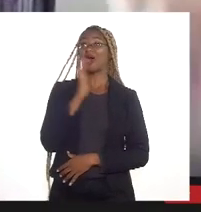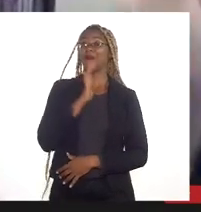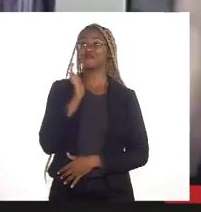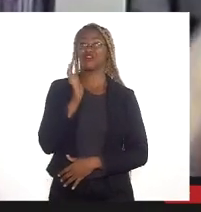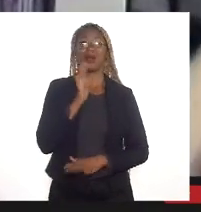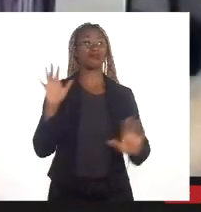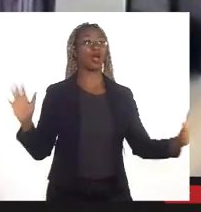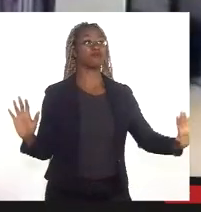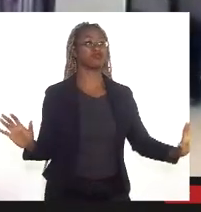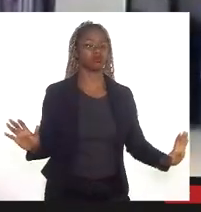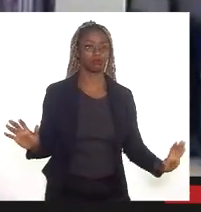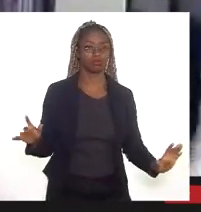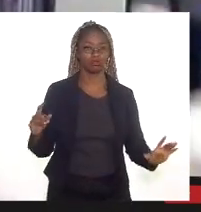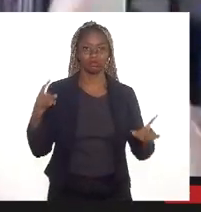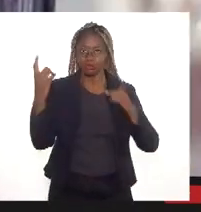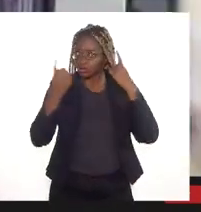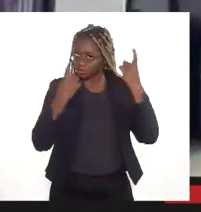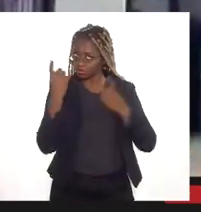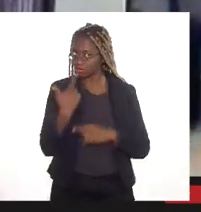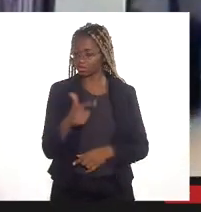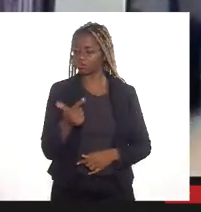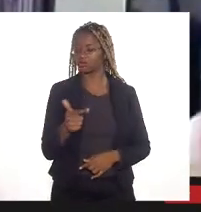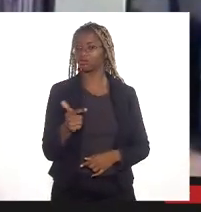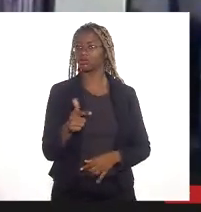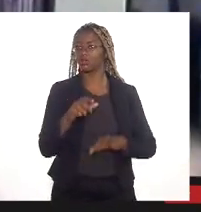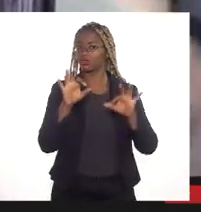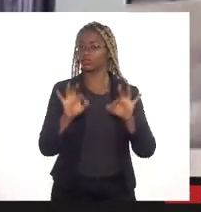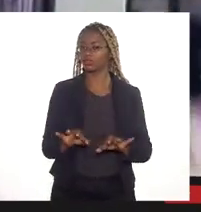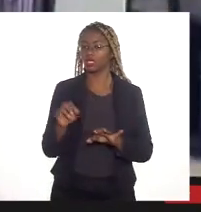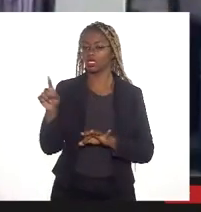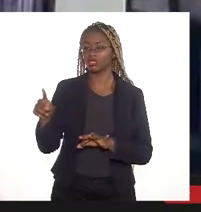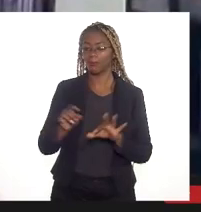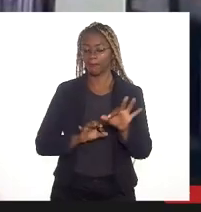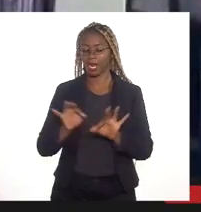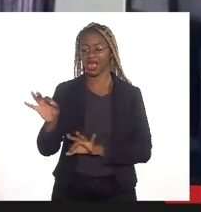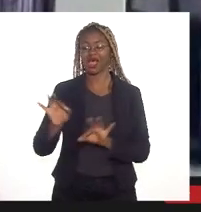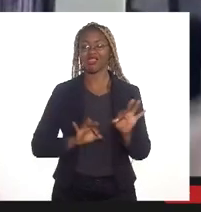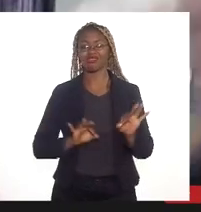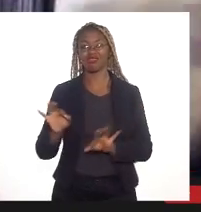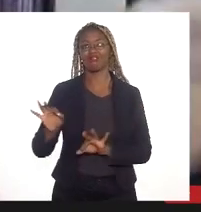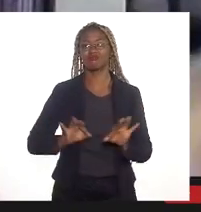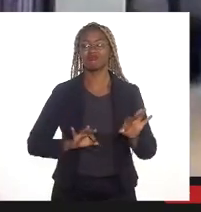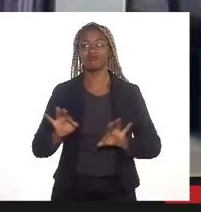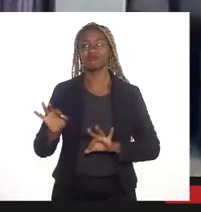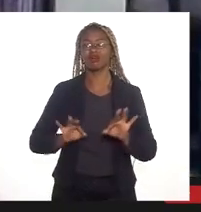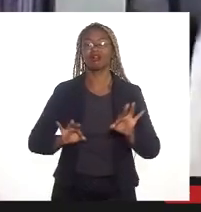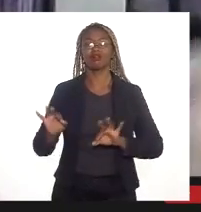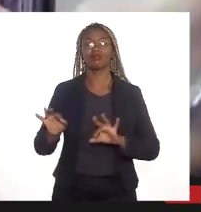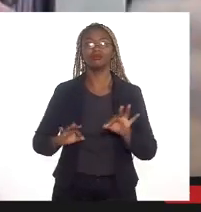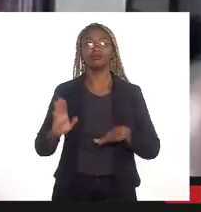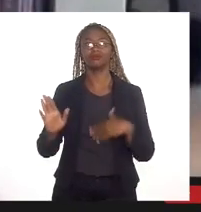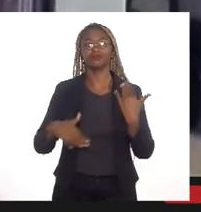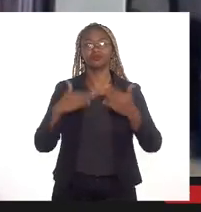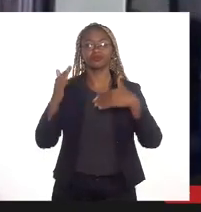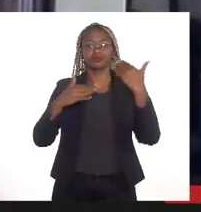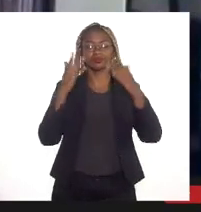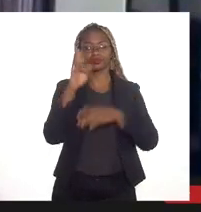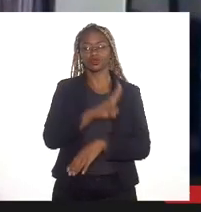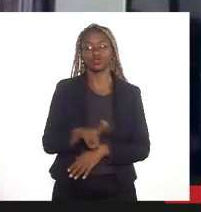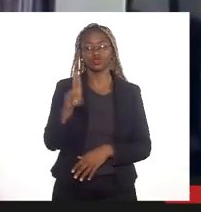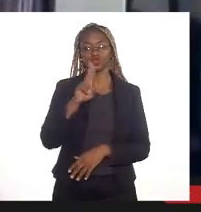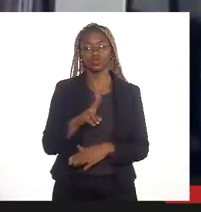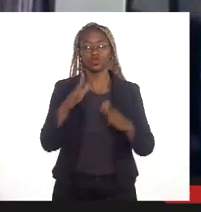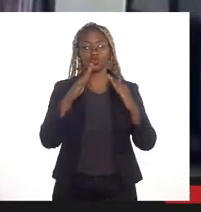não se preocupou exatamente com o planejamento ou do desenvolvimento, uso e